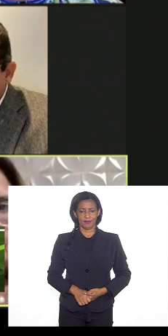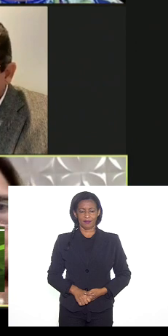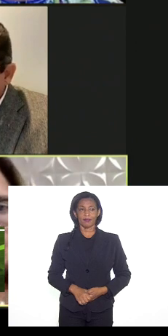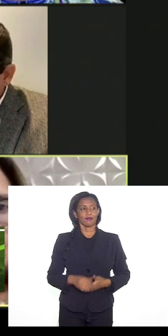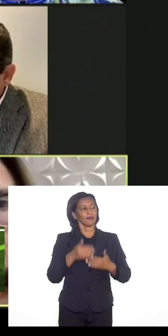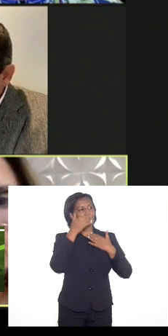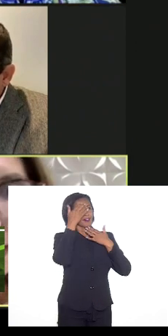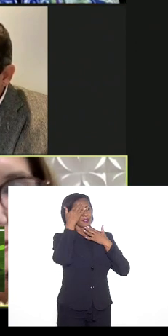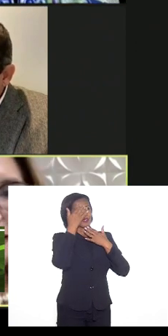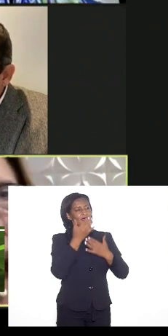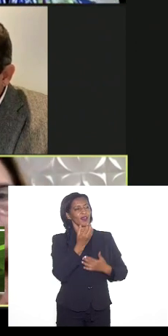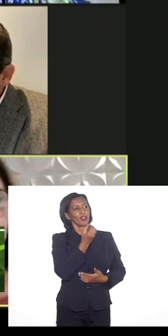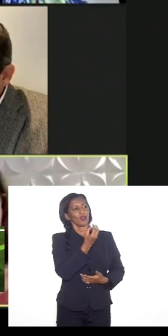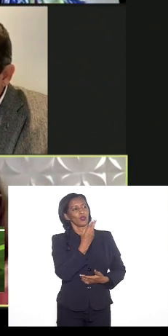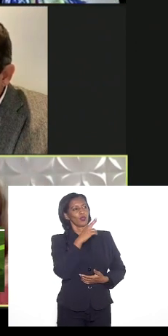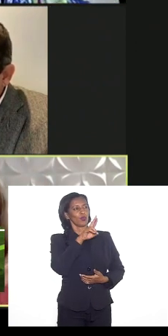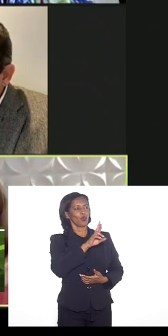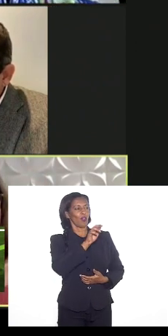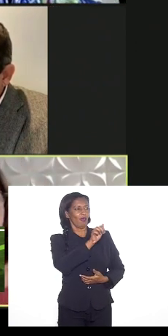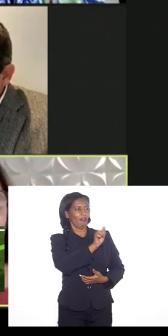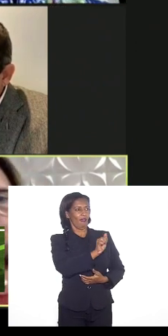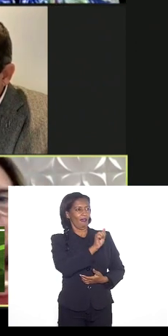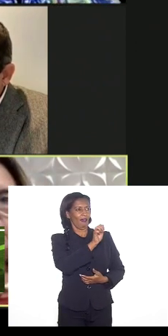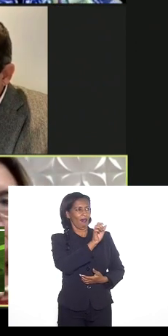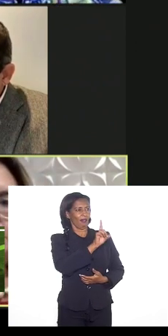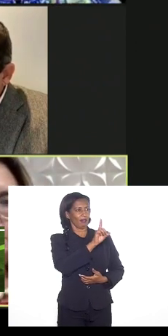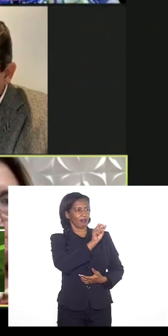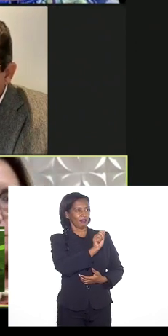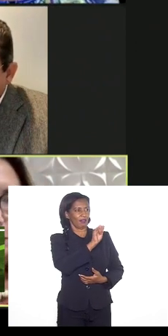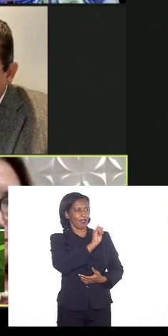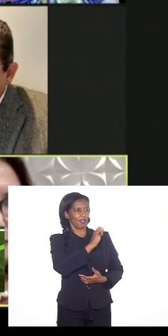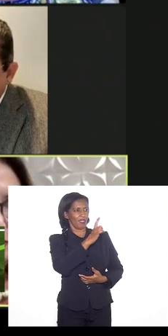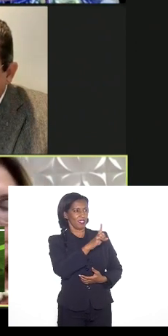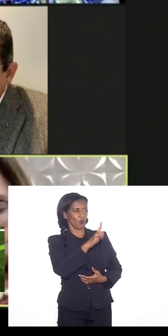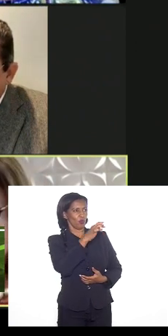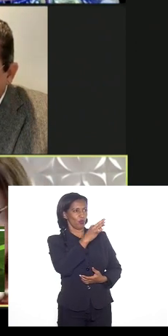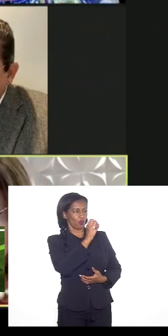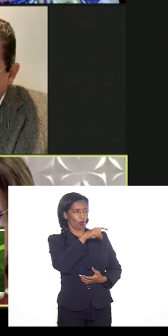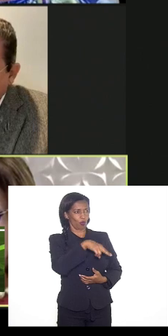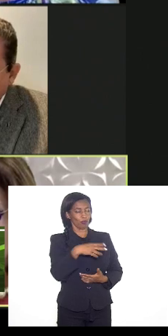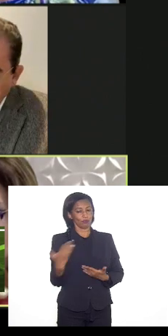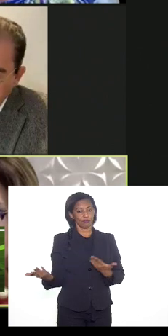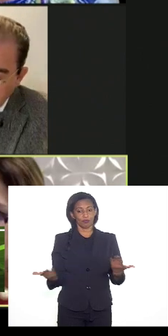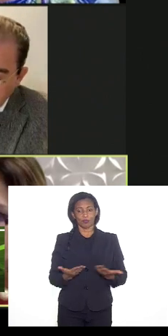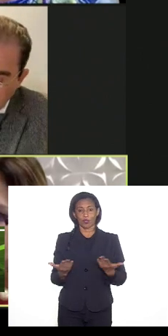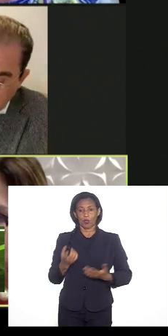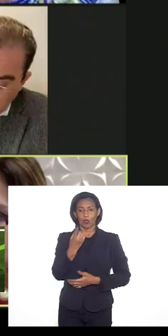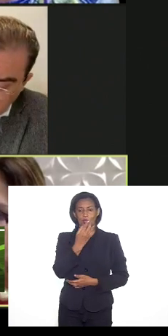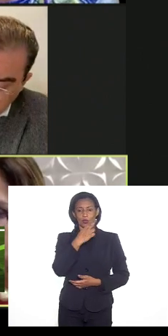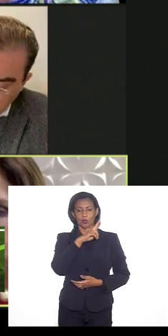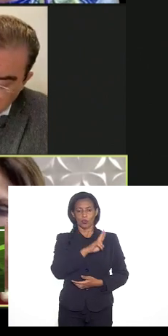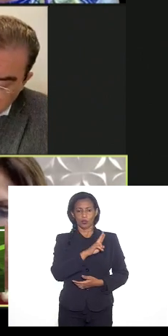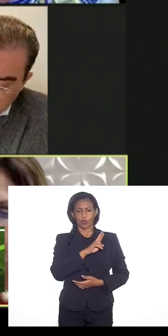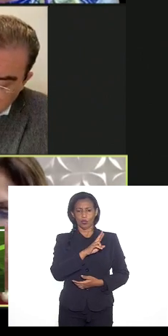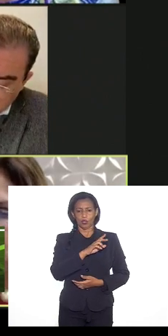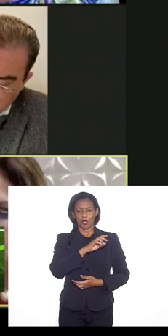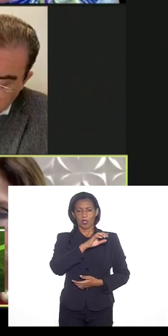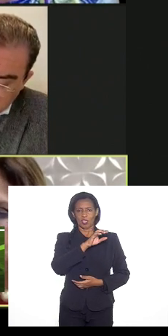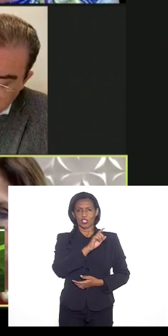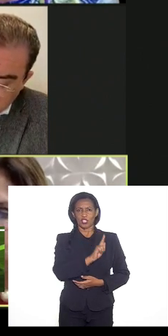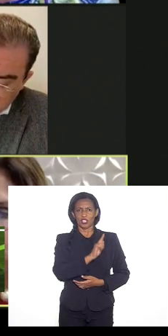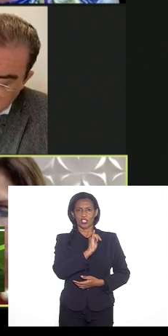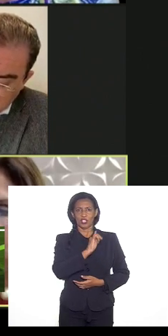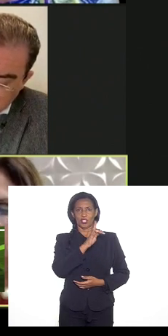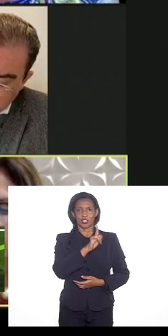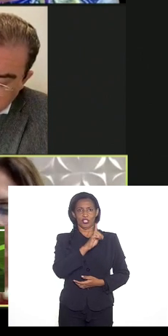Agradecendo ao doutor Adailton, nós vamos ouvir agora o doutor Gilbert, doutor Gilbert Estivanello, que